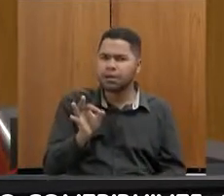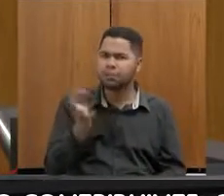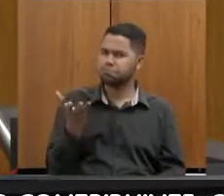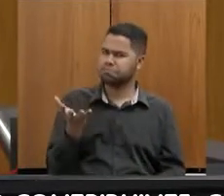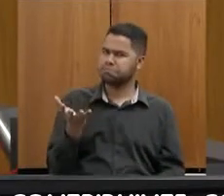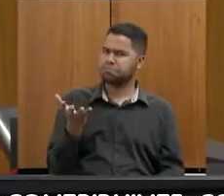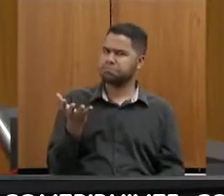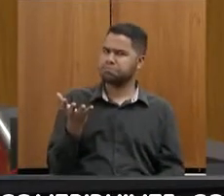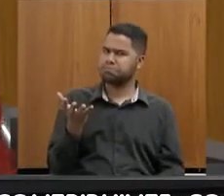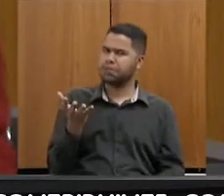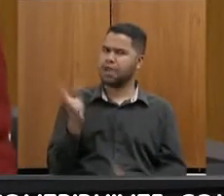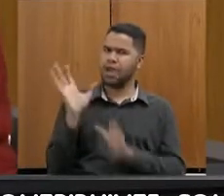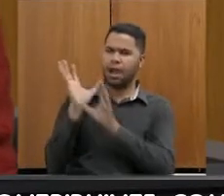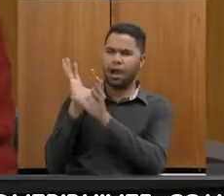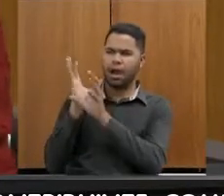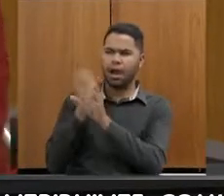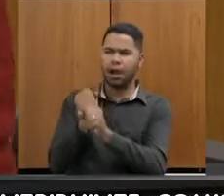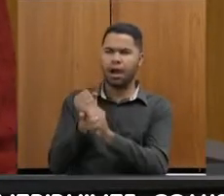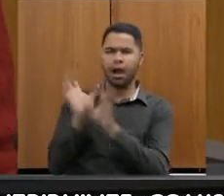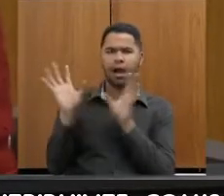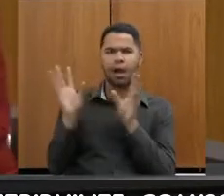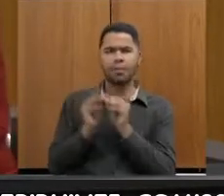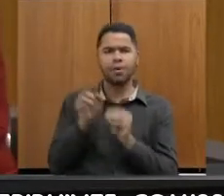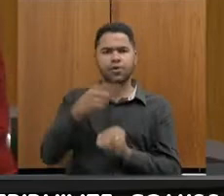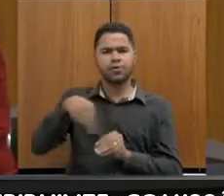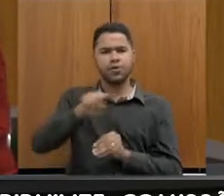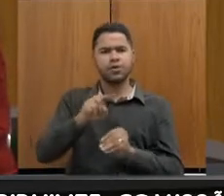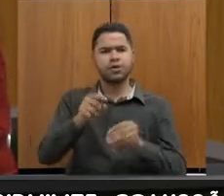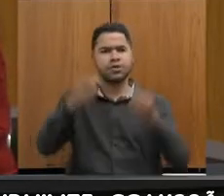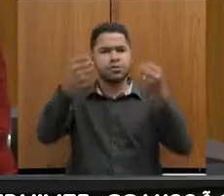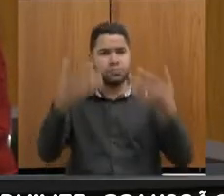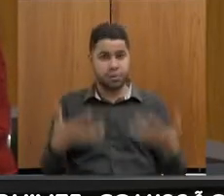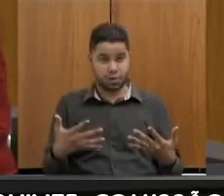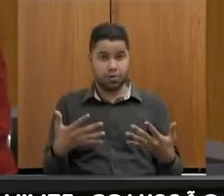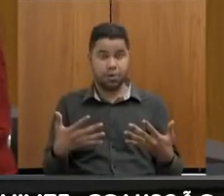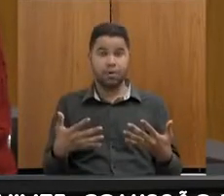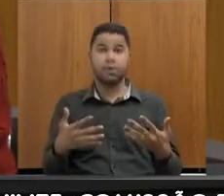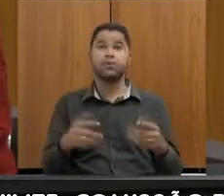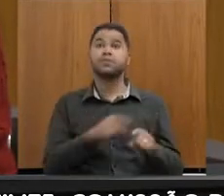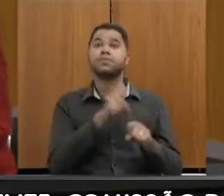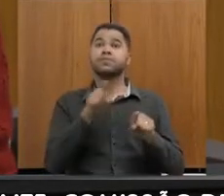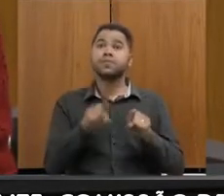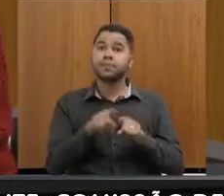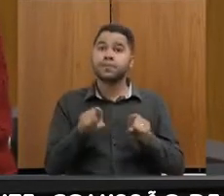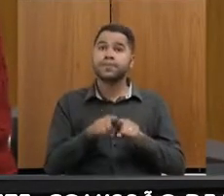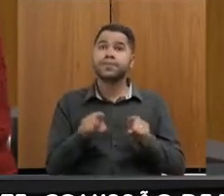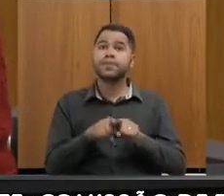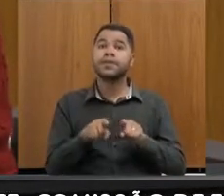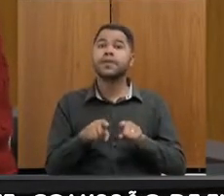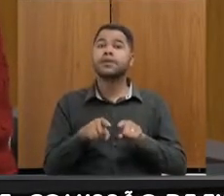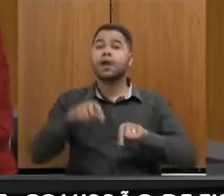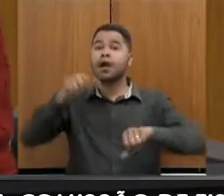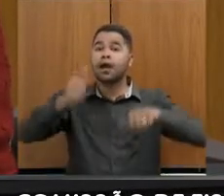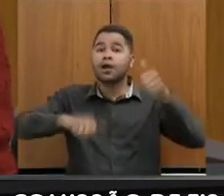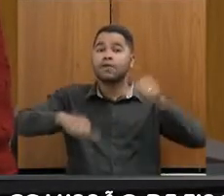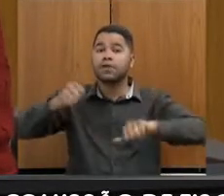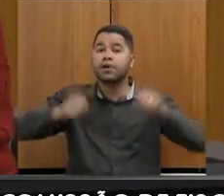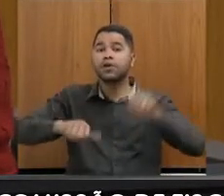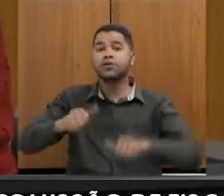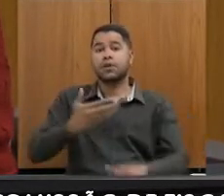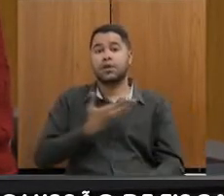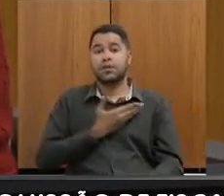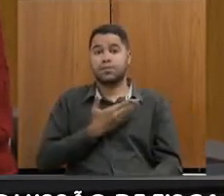a síntese da apresentação que o senhor nos trouxe, além da avaliação dos colegas